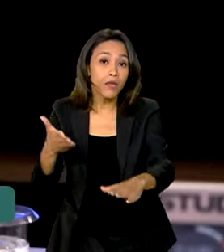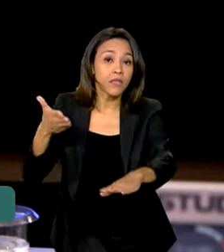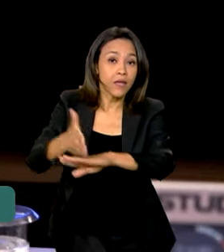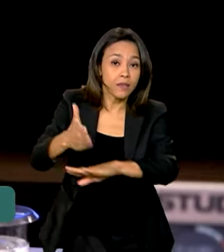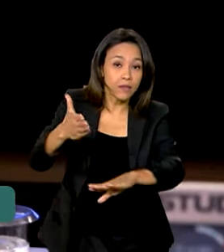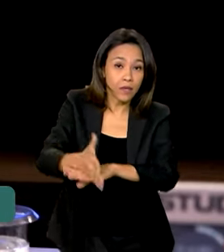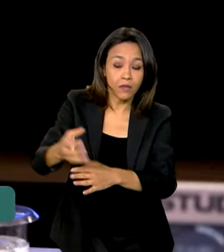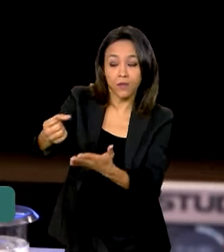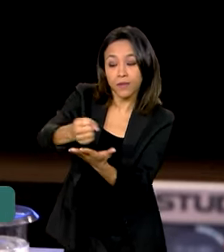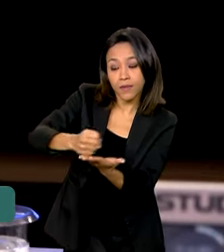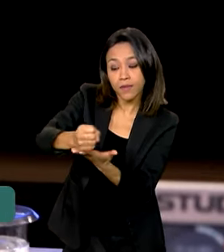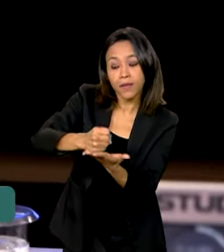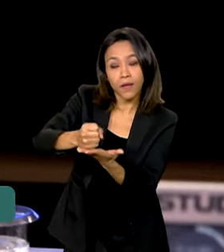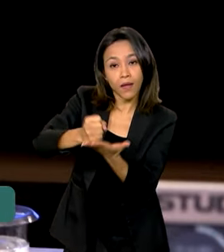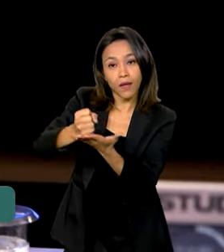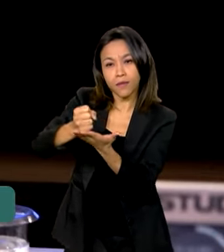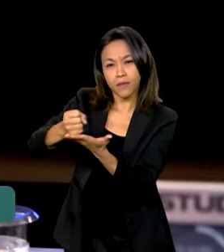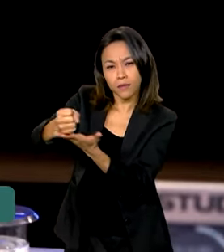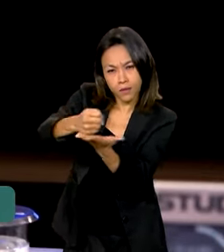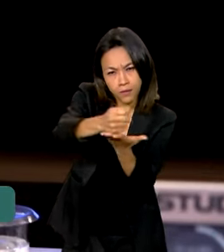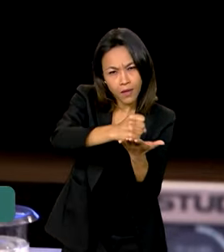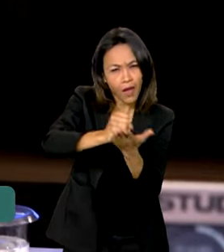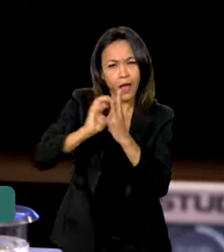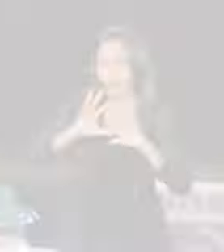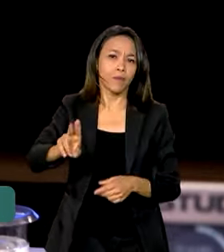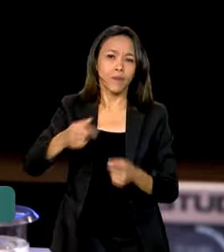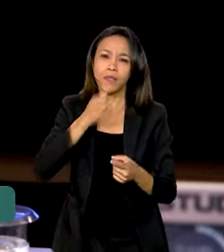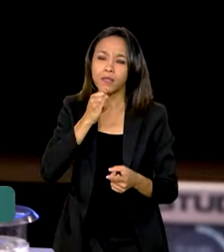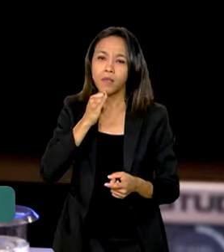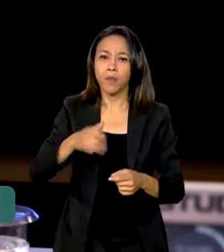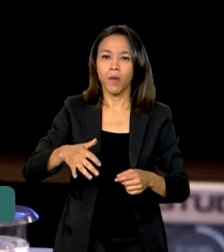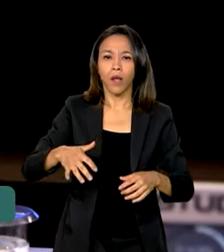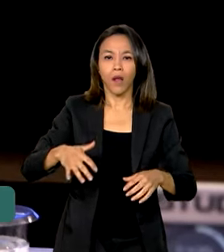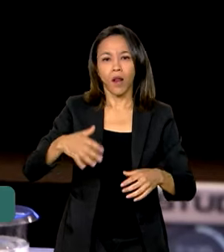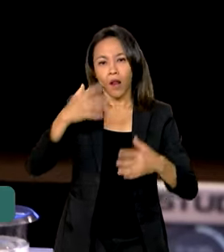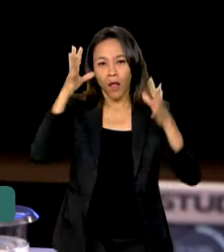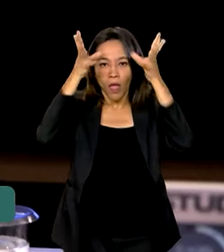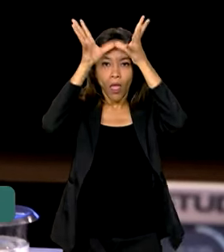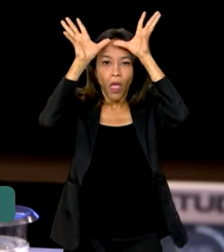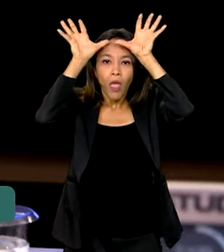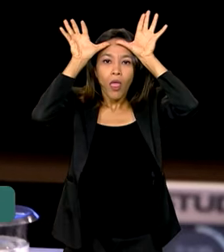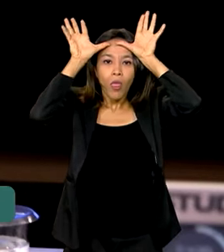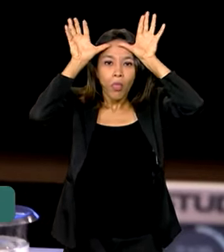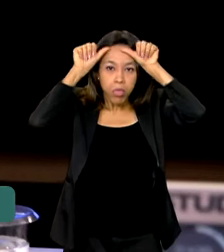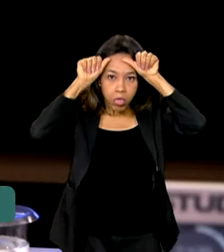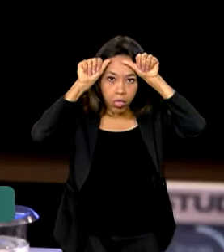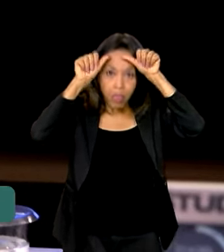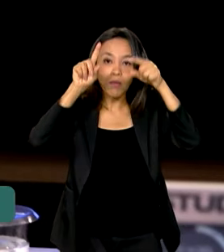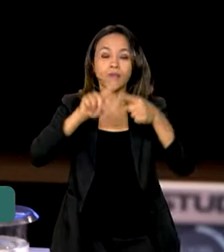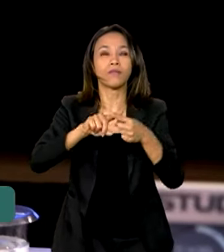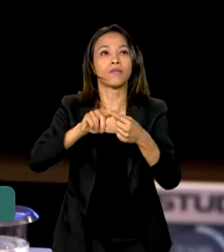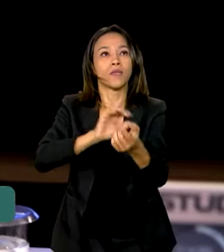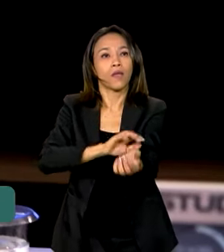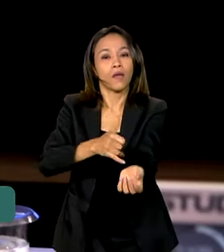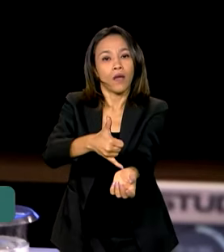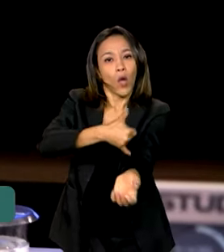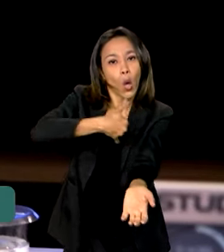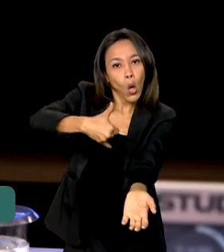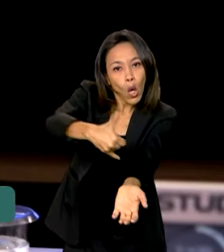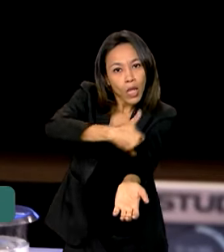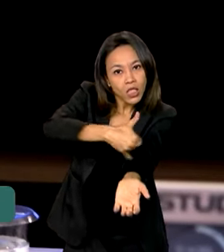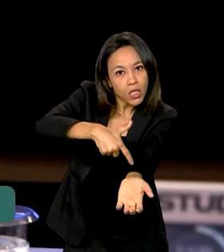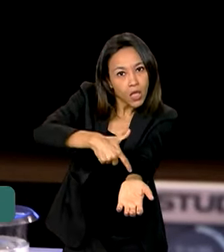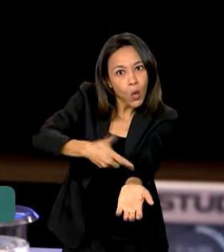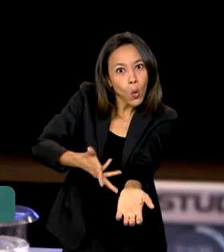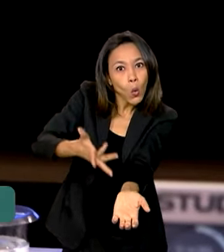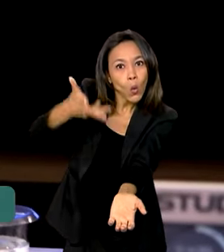a todos de medicamentos para colesterol alto, o que implica